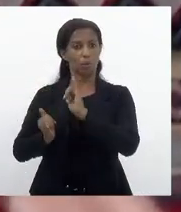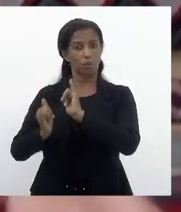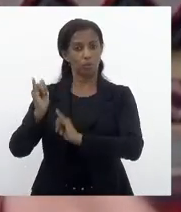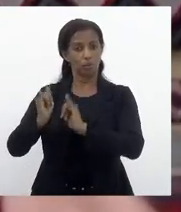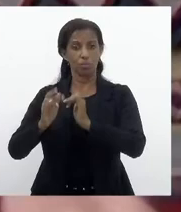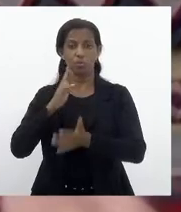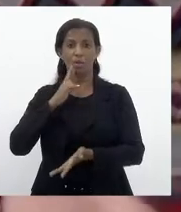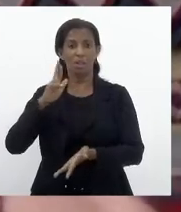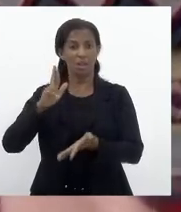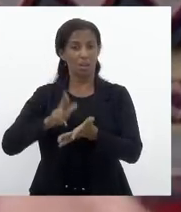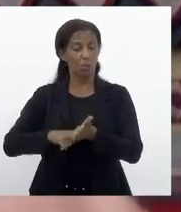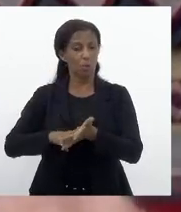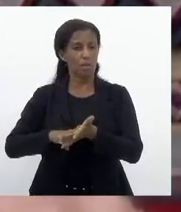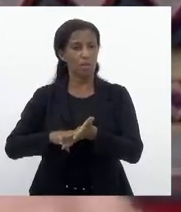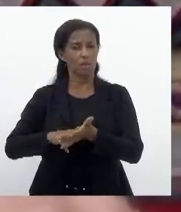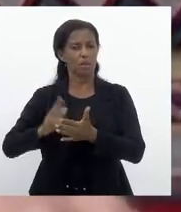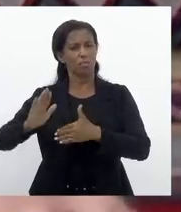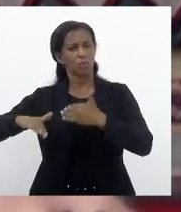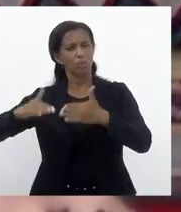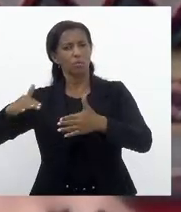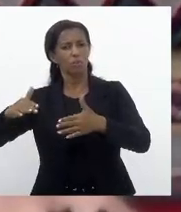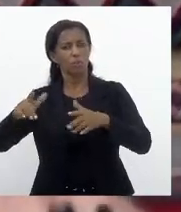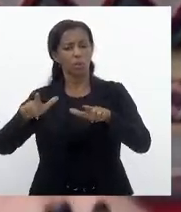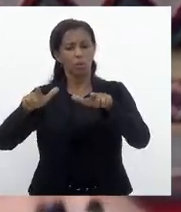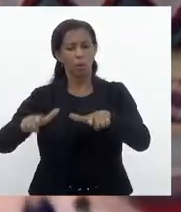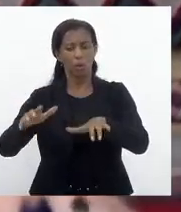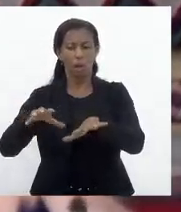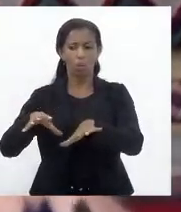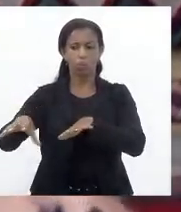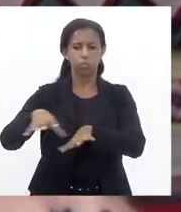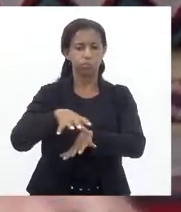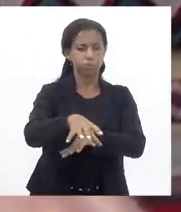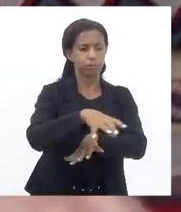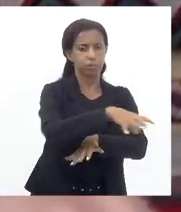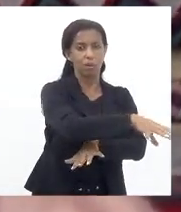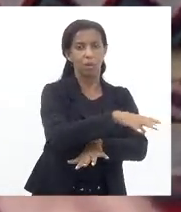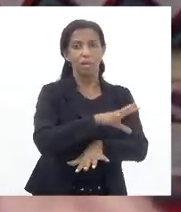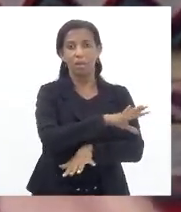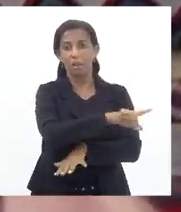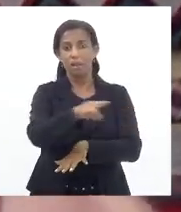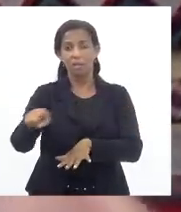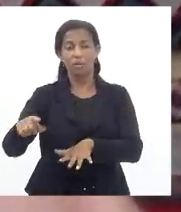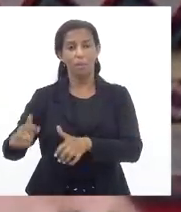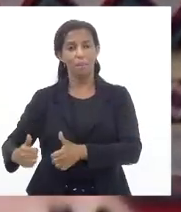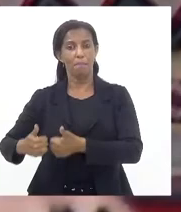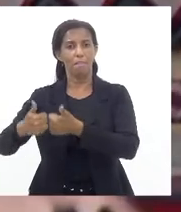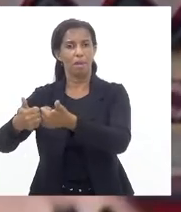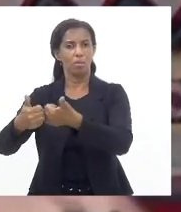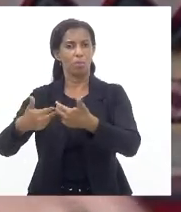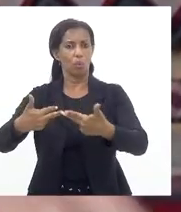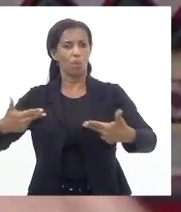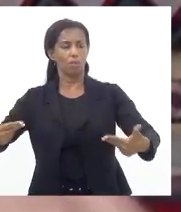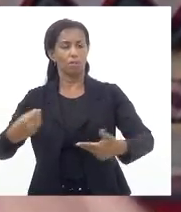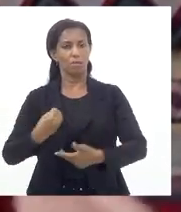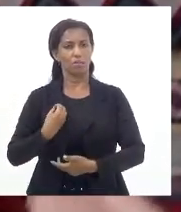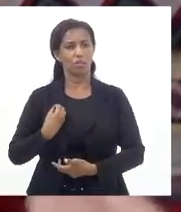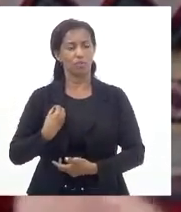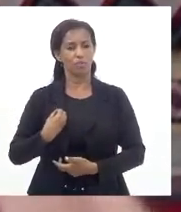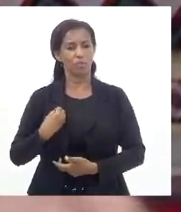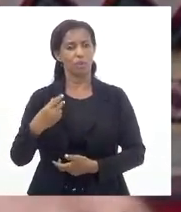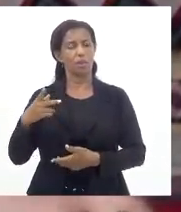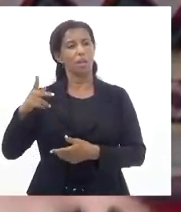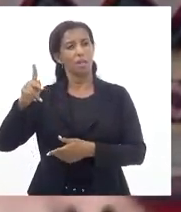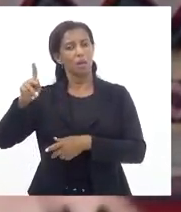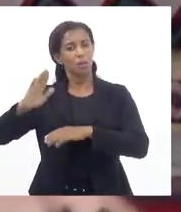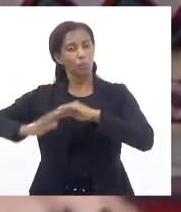as suas dinâmicas de desenvolvimento local que vão aliando, né, melhoria da qualidade de vida do produtor